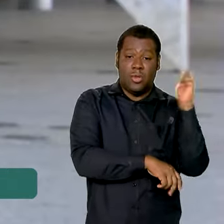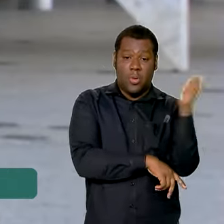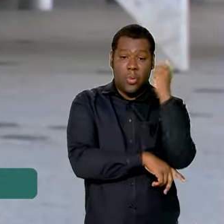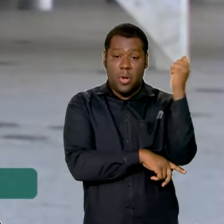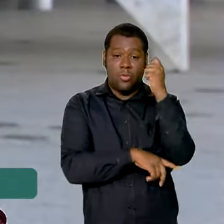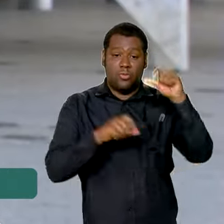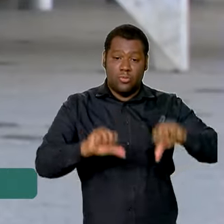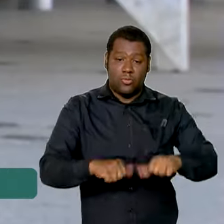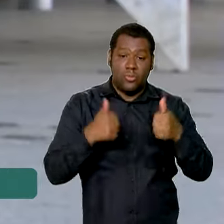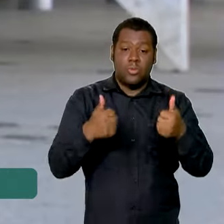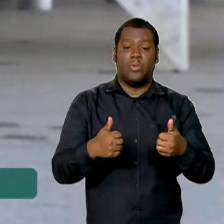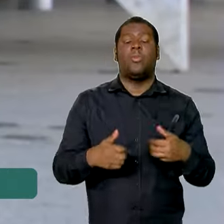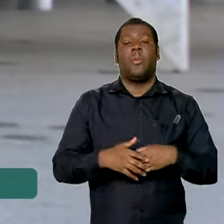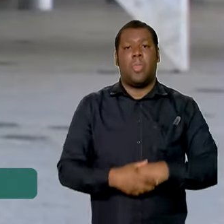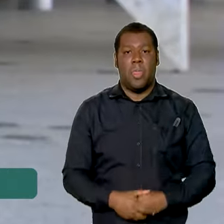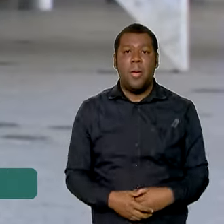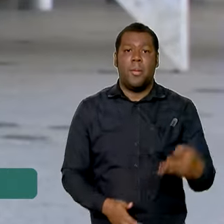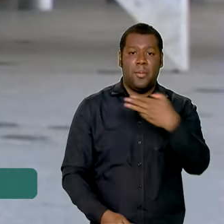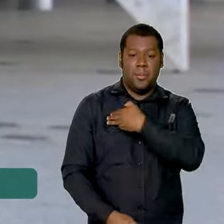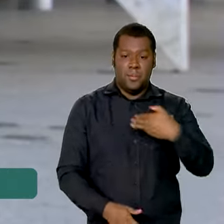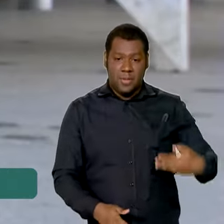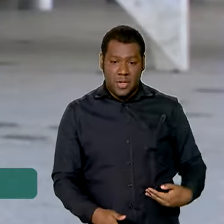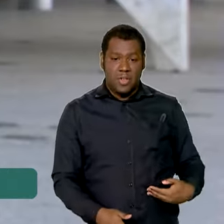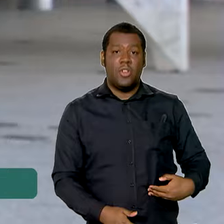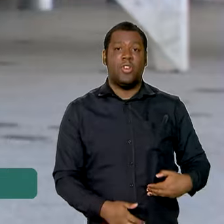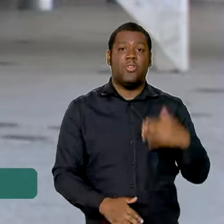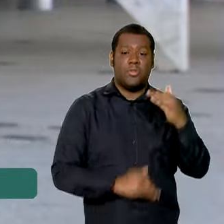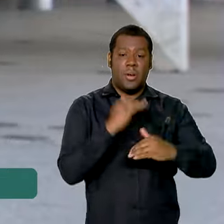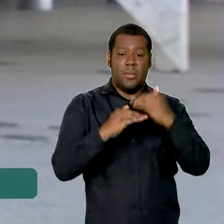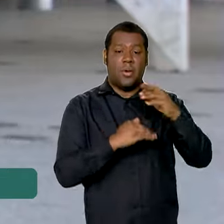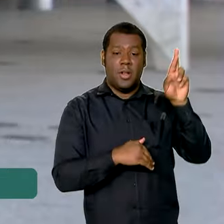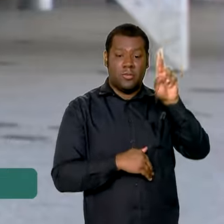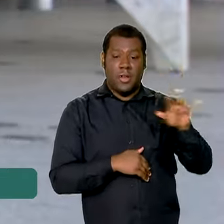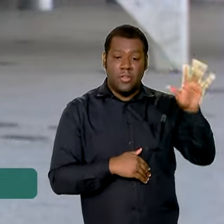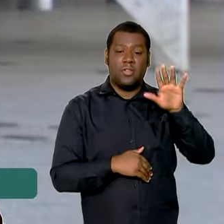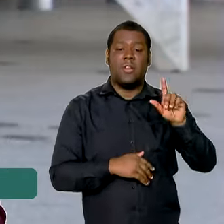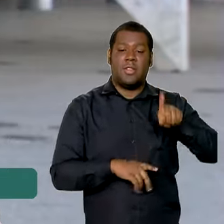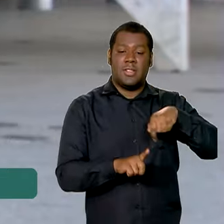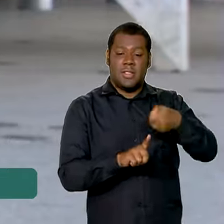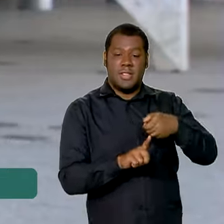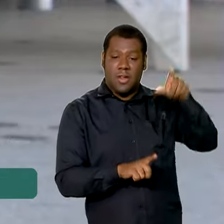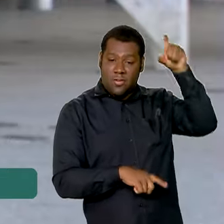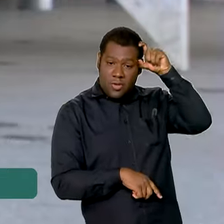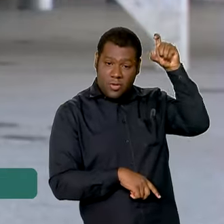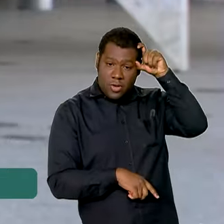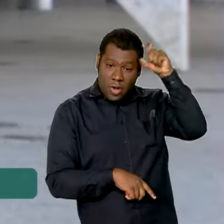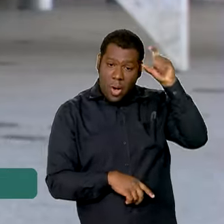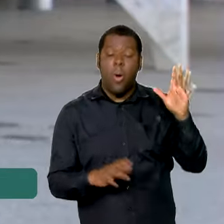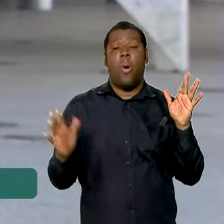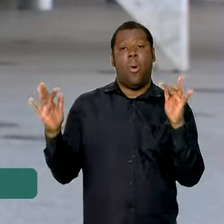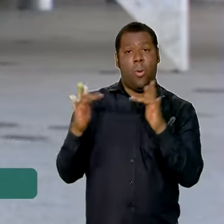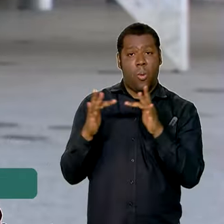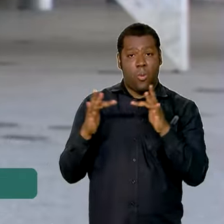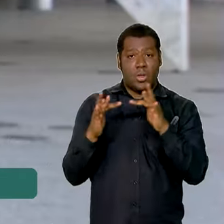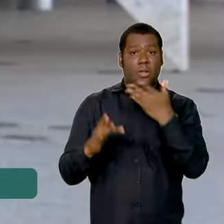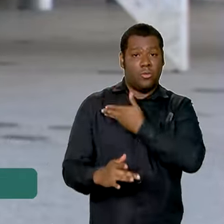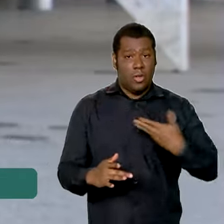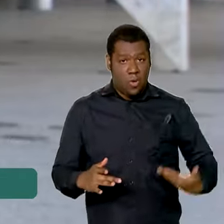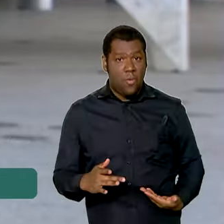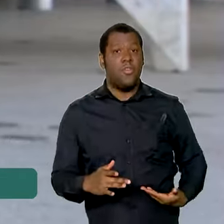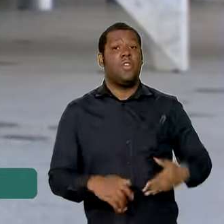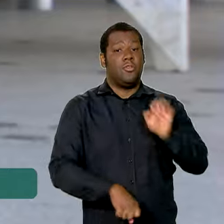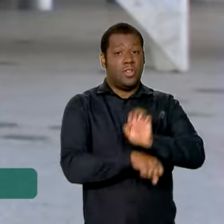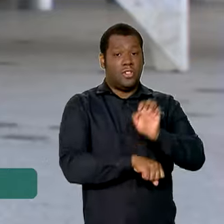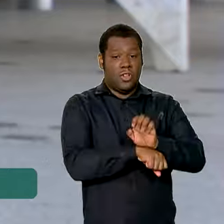sociais, o ministro da Integração Regional, Valdez Góes, informou que está em contato com o governo estadual para atuar nas